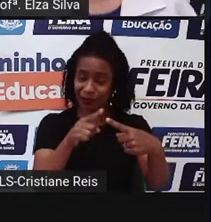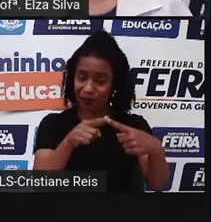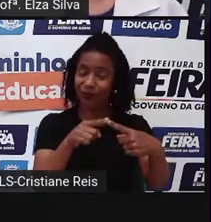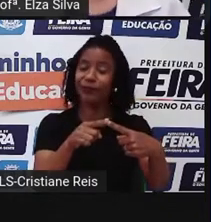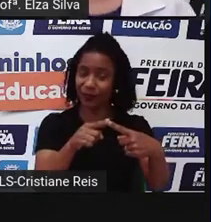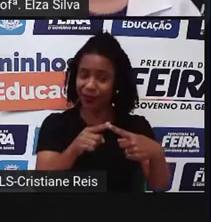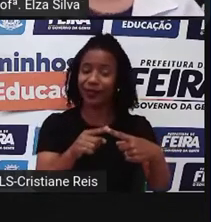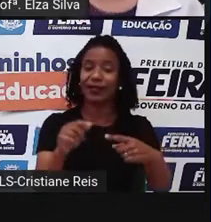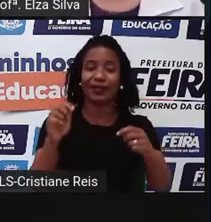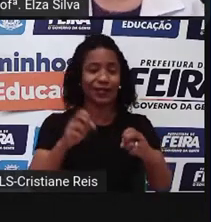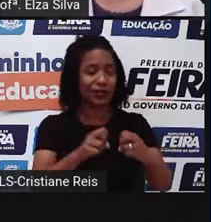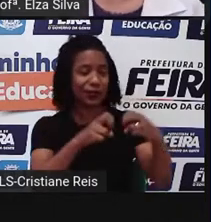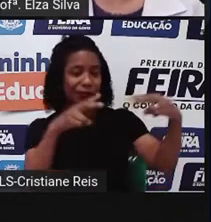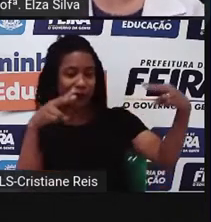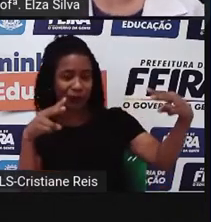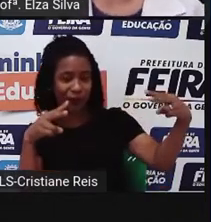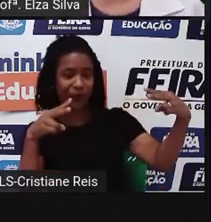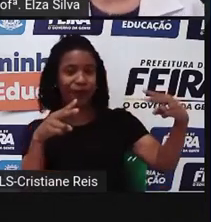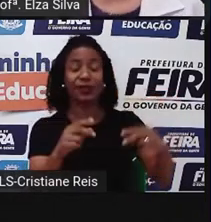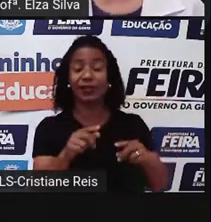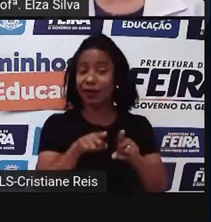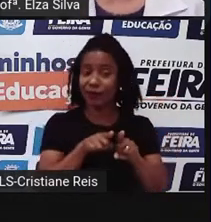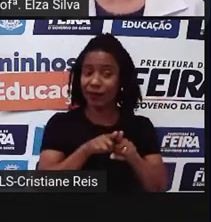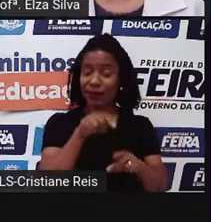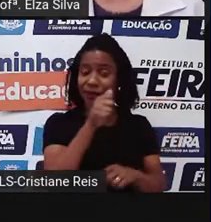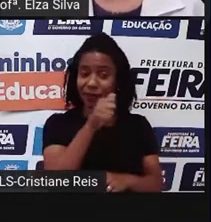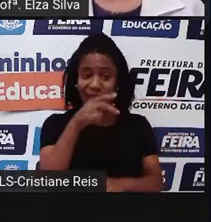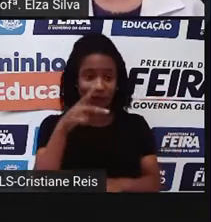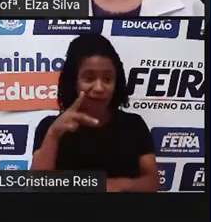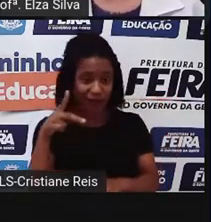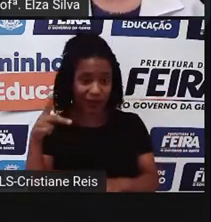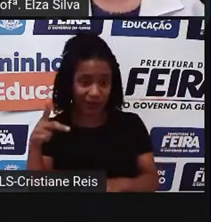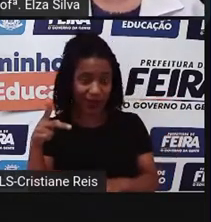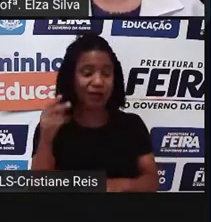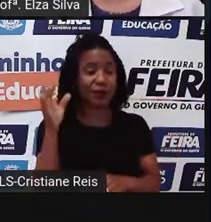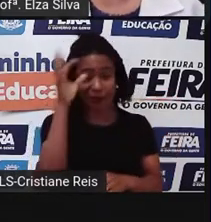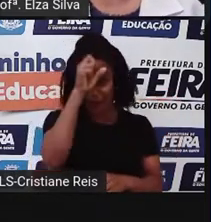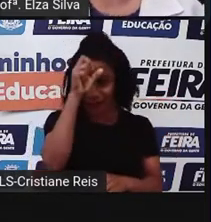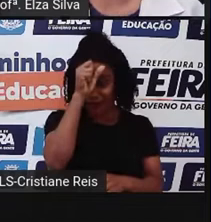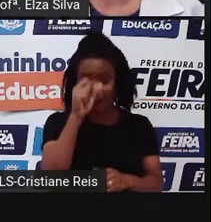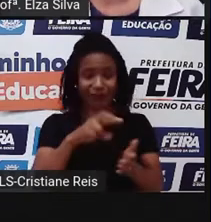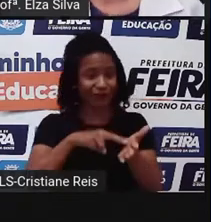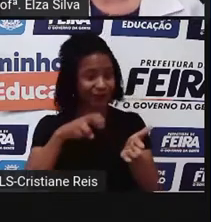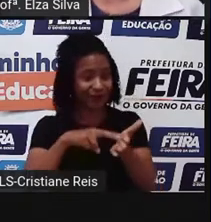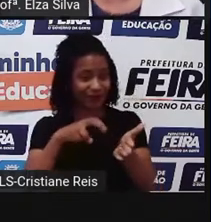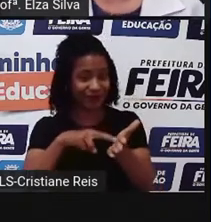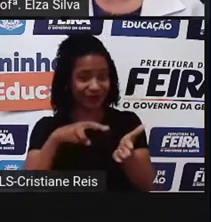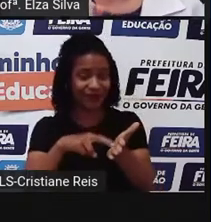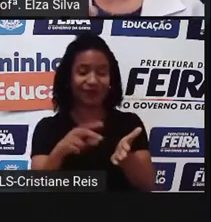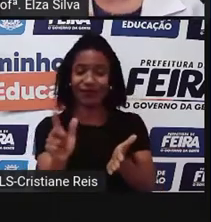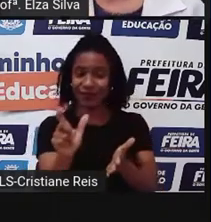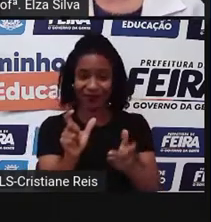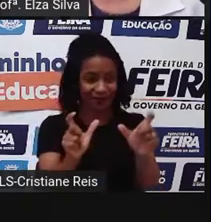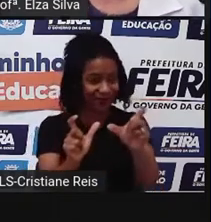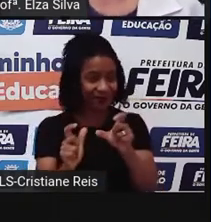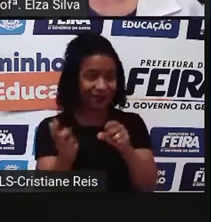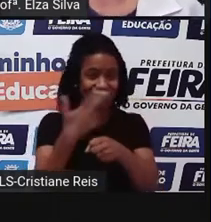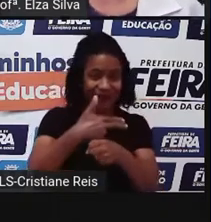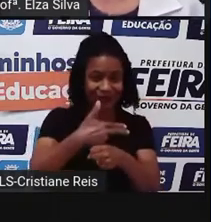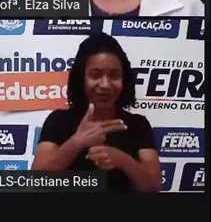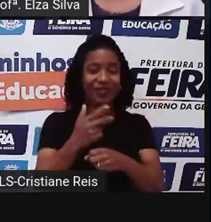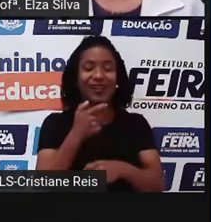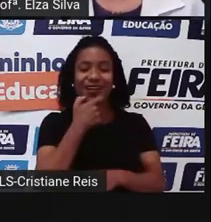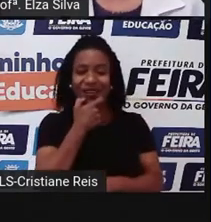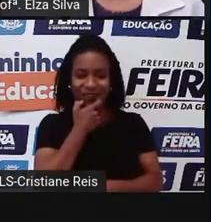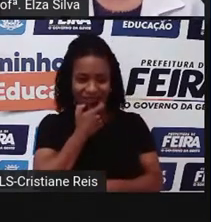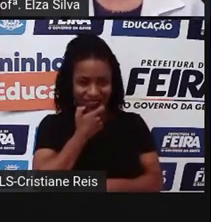virtuais e ou aplicativos para construir repertório lexical na língua inglesa. Então, vamos, olha, incrementar